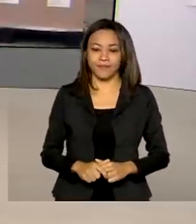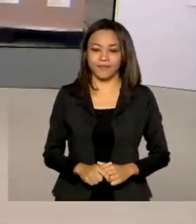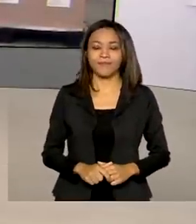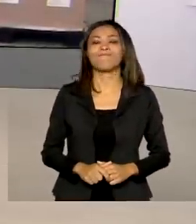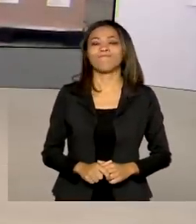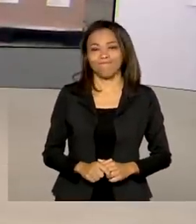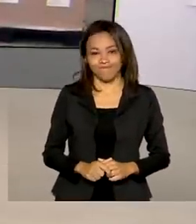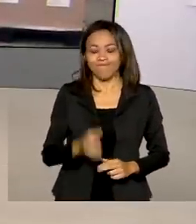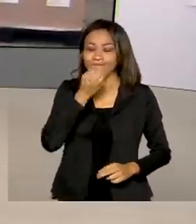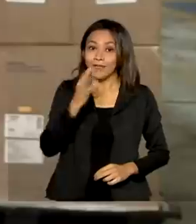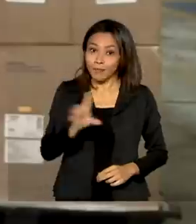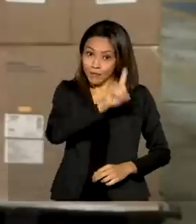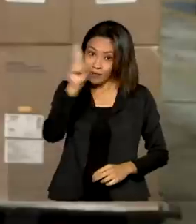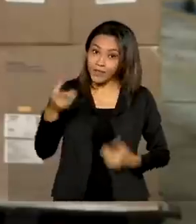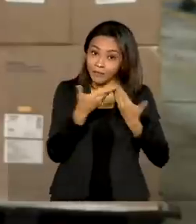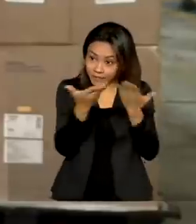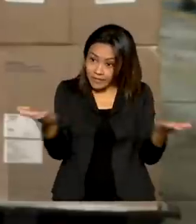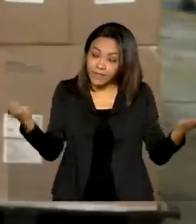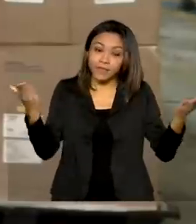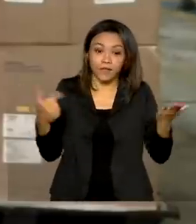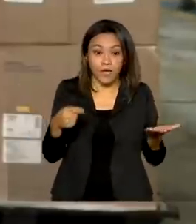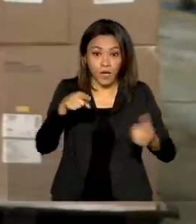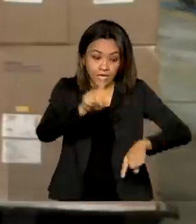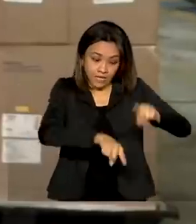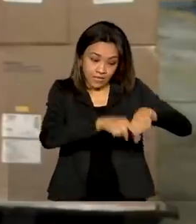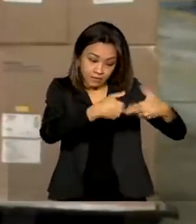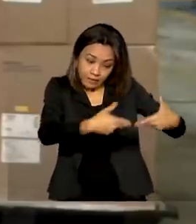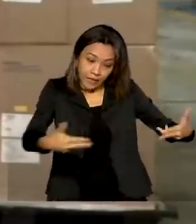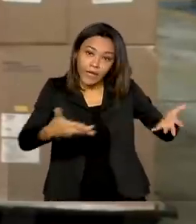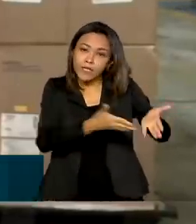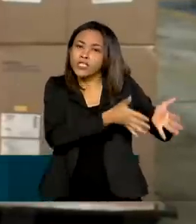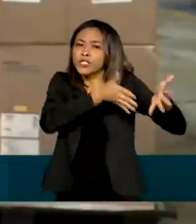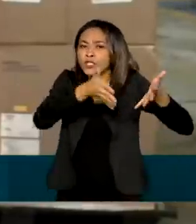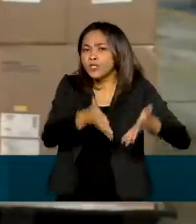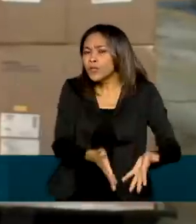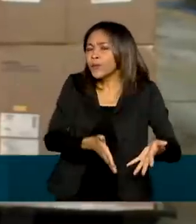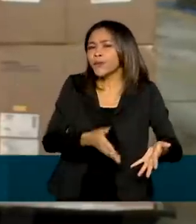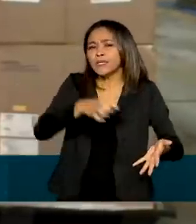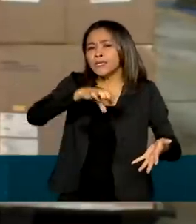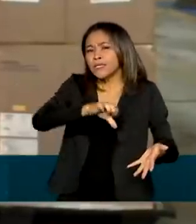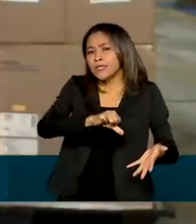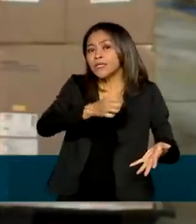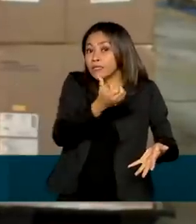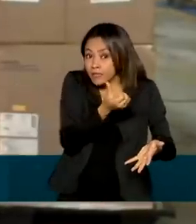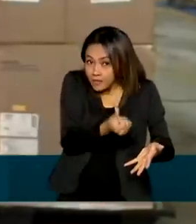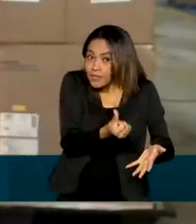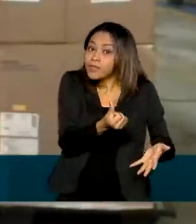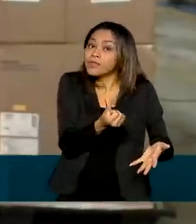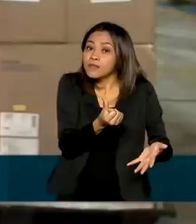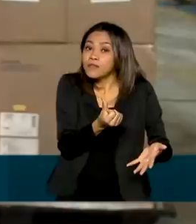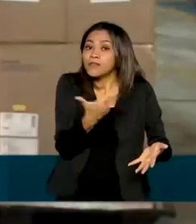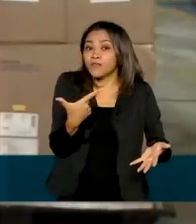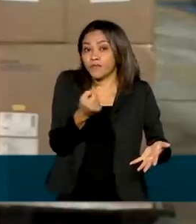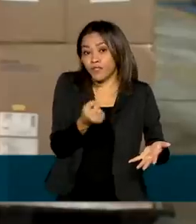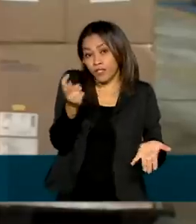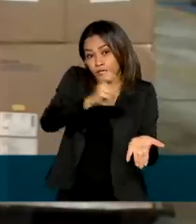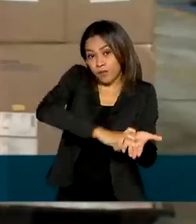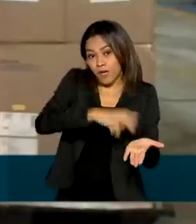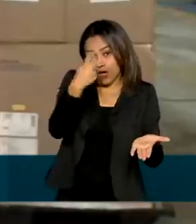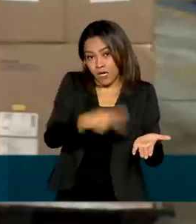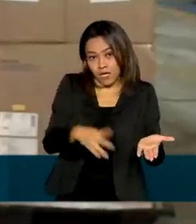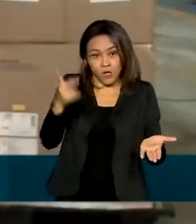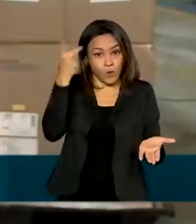Bom dia, Renata. Bom dia para todo mundo. Olha, esse equipamento chegou por volta de 6h20 da manhã aqui no aeroporto de Guarulhos.